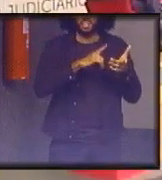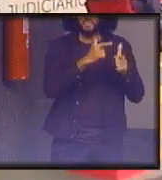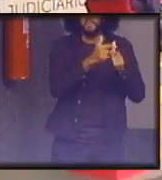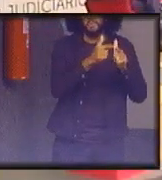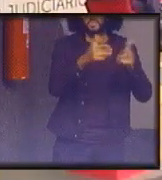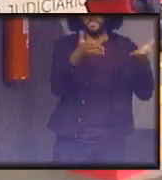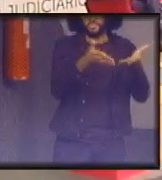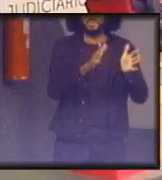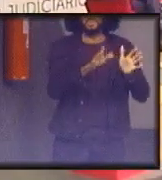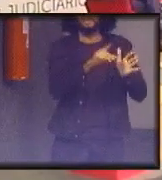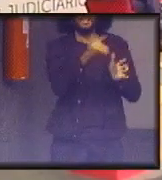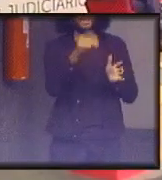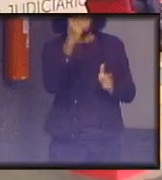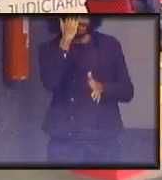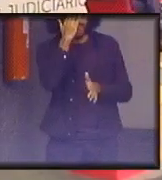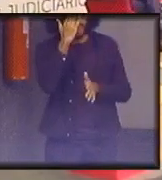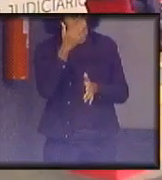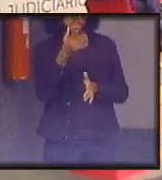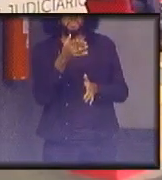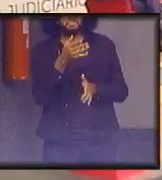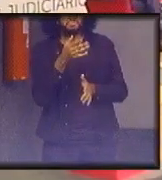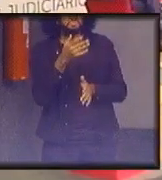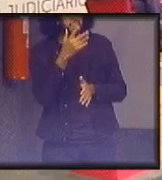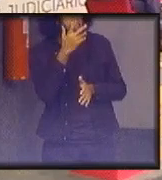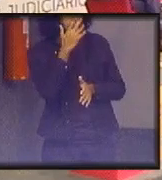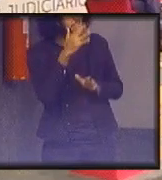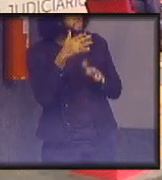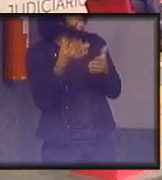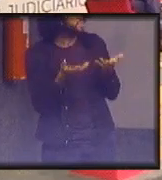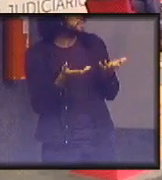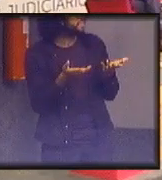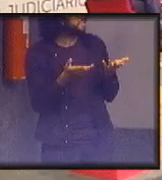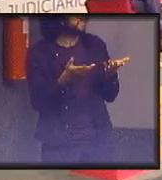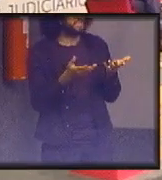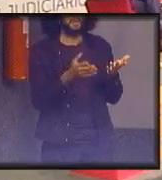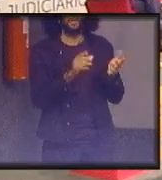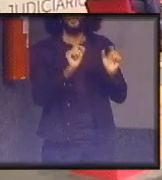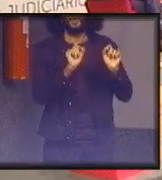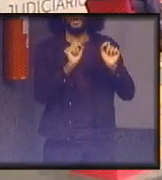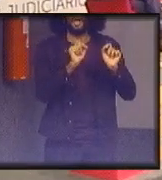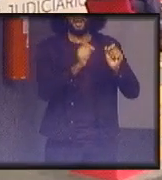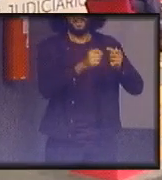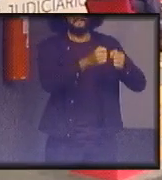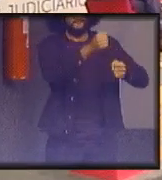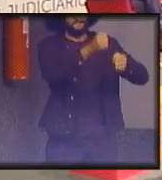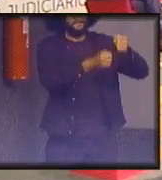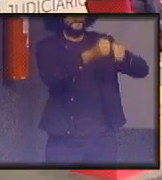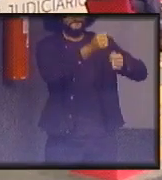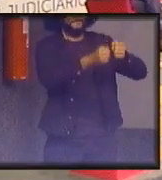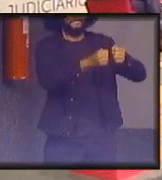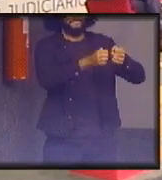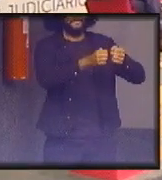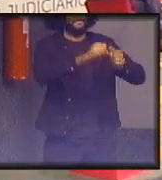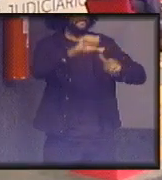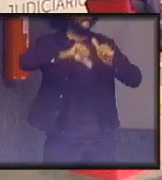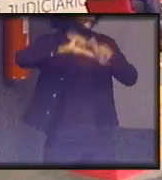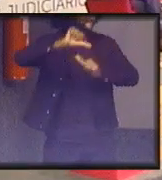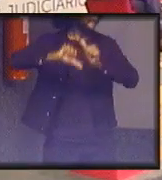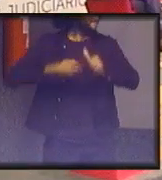arrisca em dizer qual é? não o automóvel olha como é que modificou a nossa vida